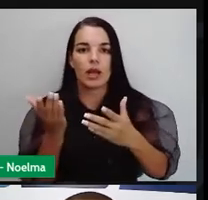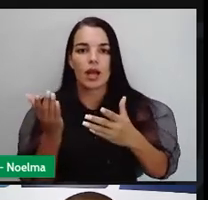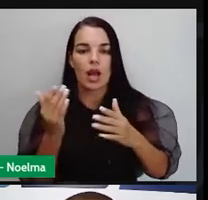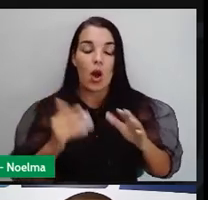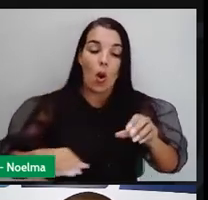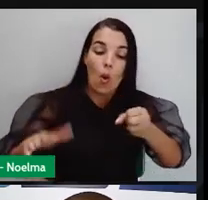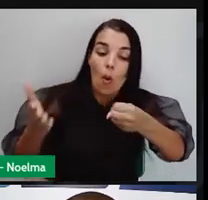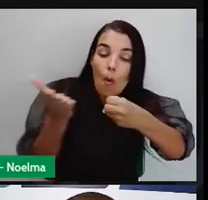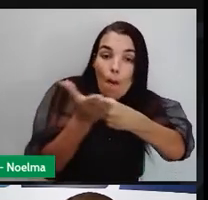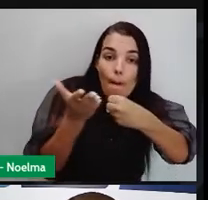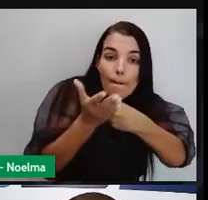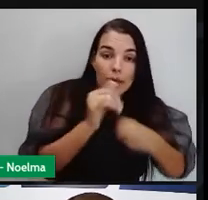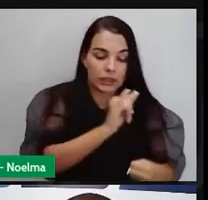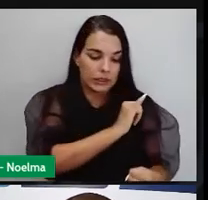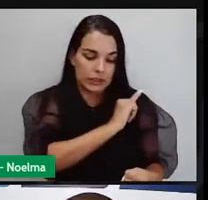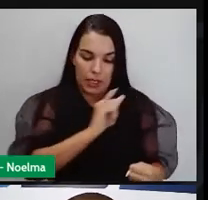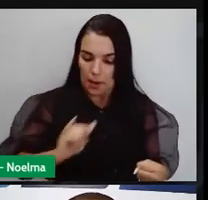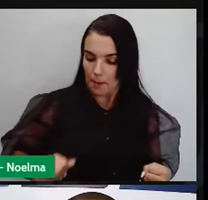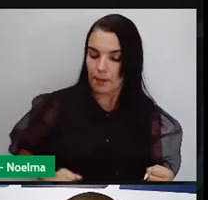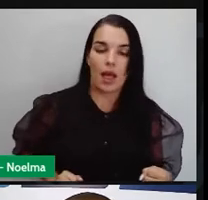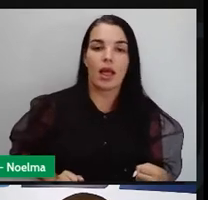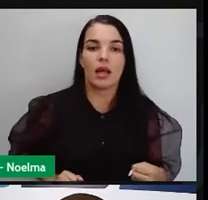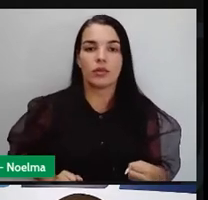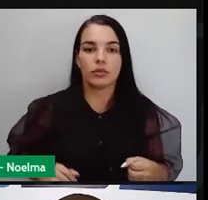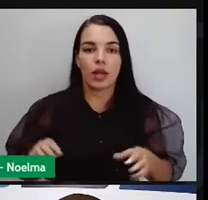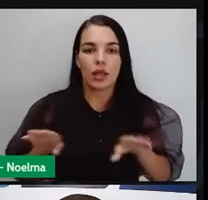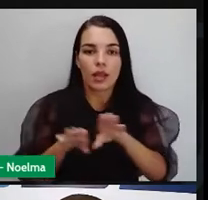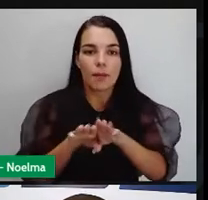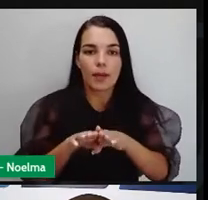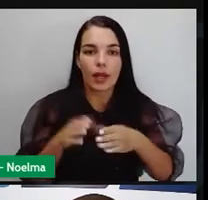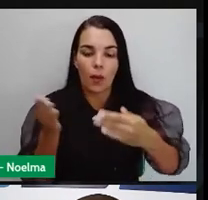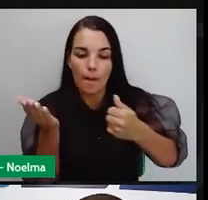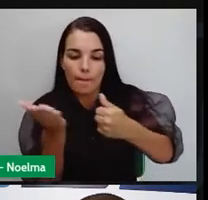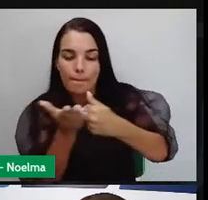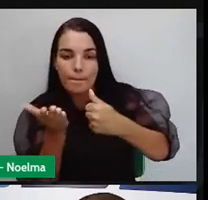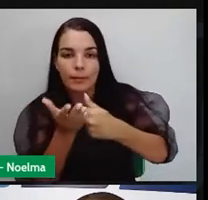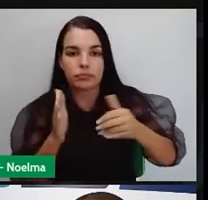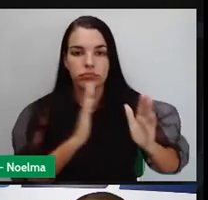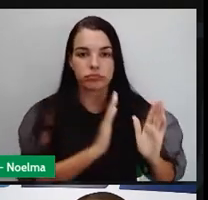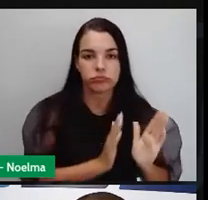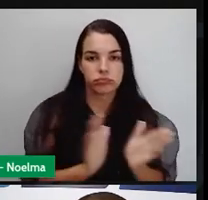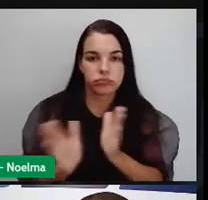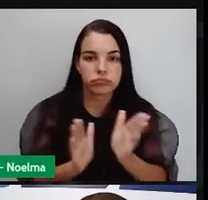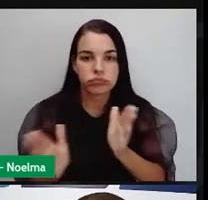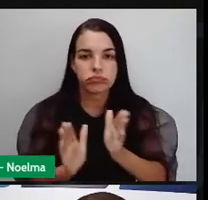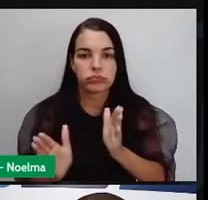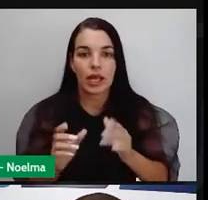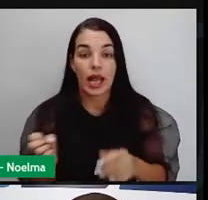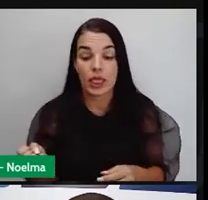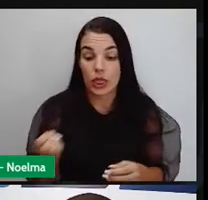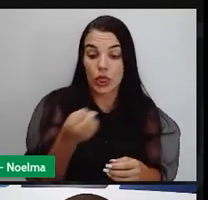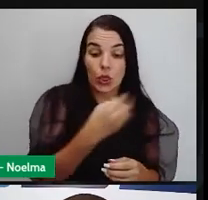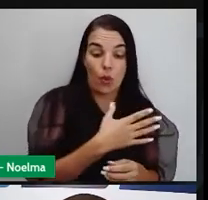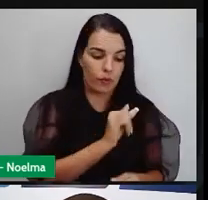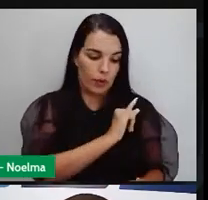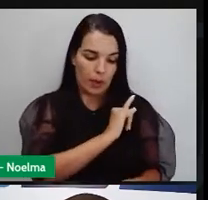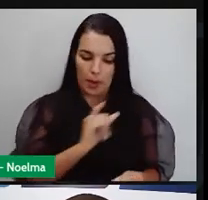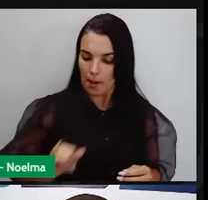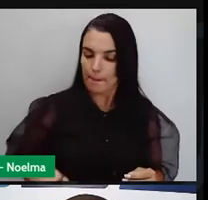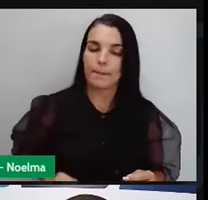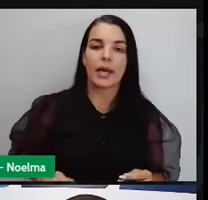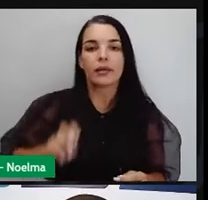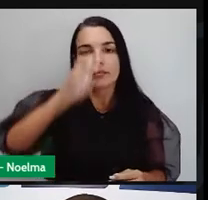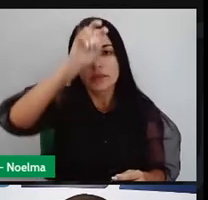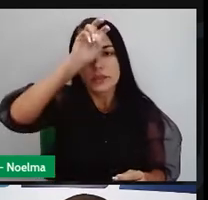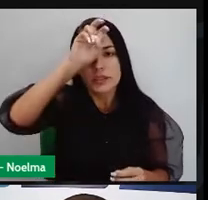o Egito volta ao esplendor, um período intermediário, até você ter um novo império egípcio, que